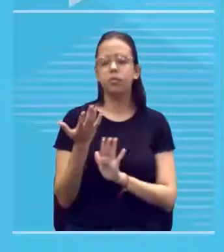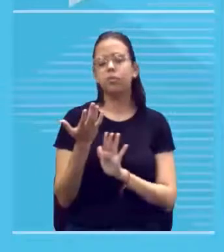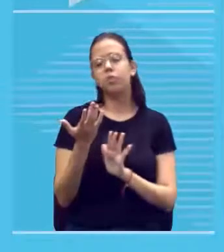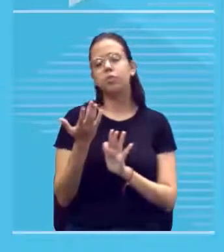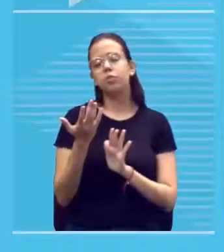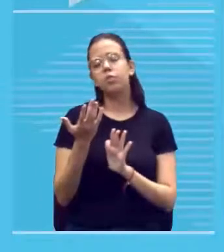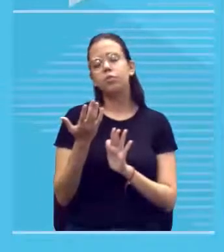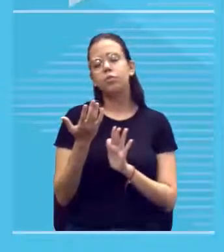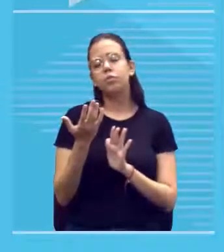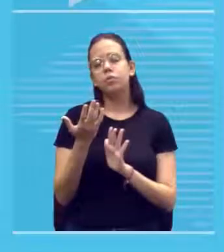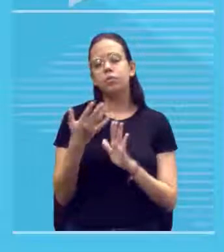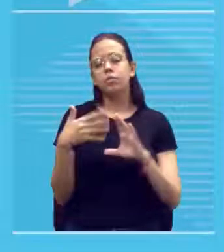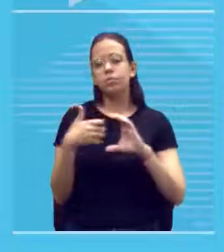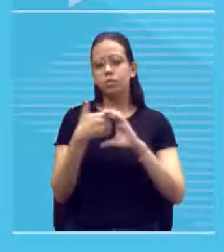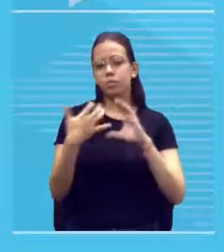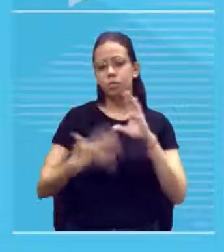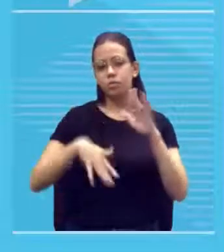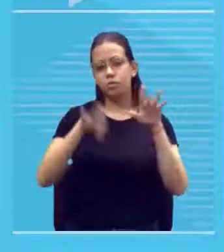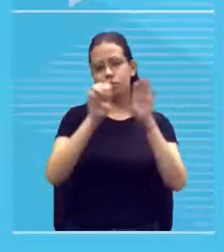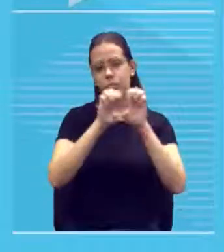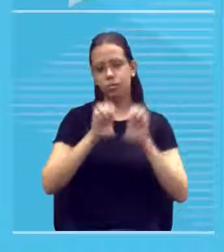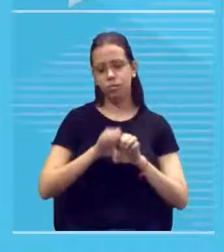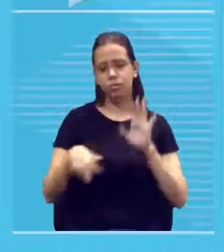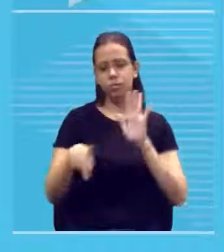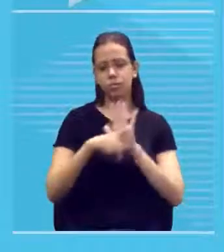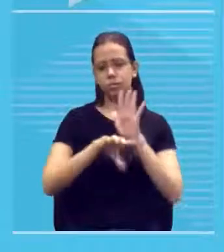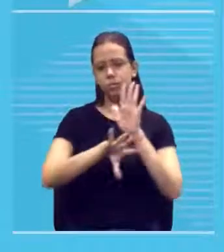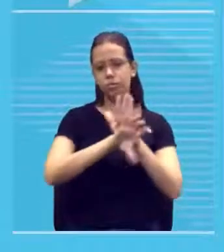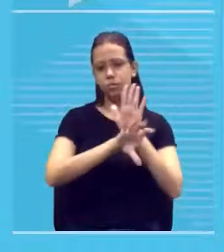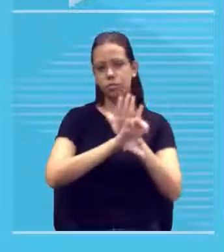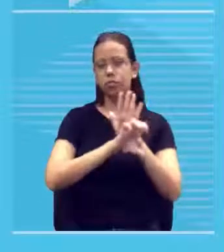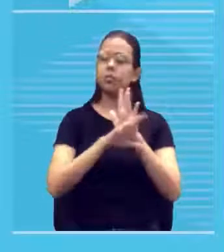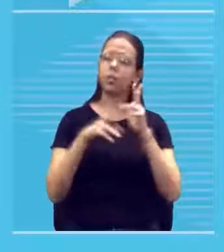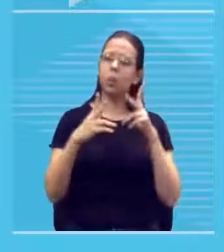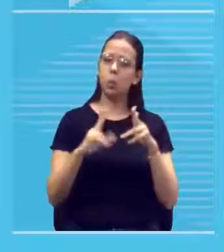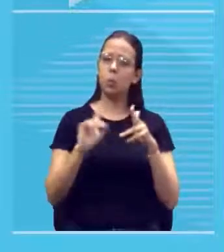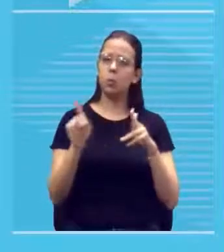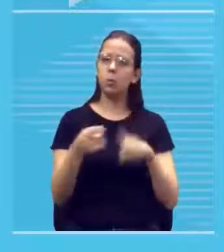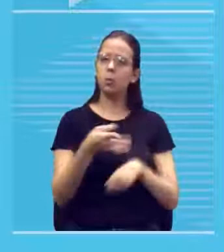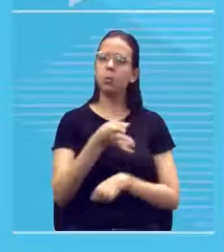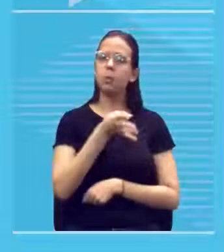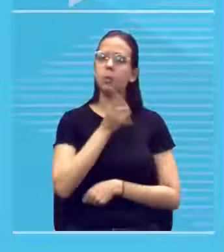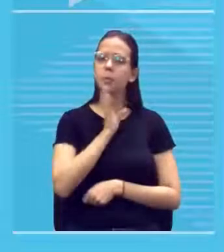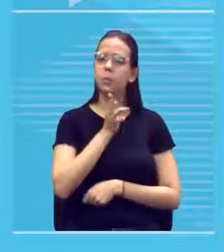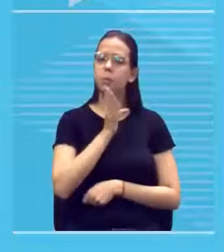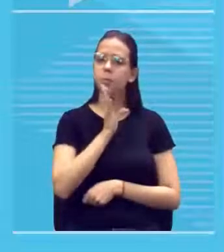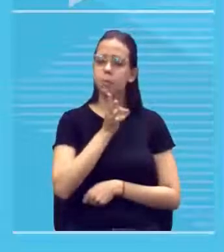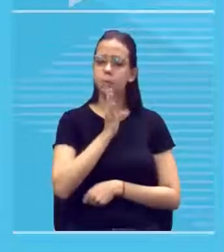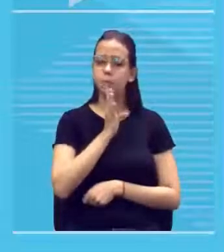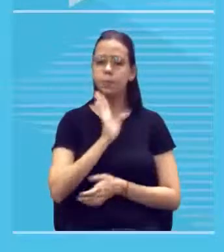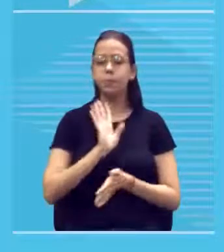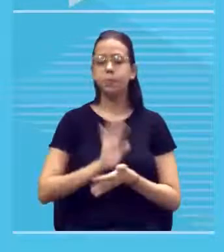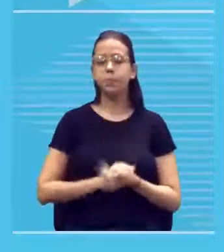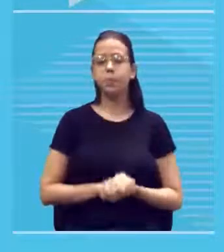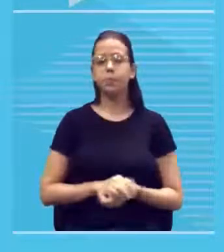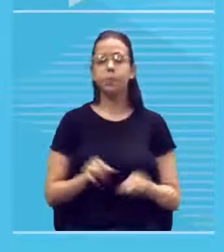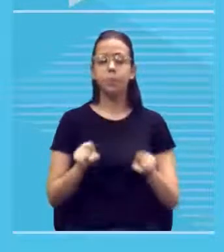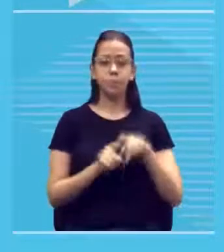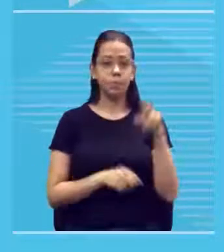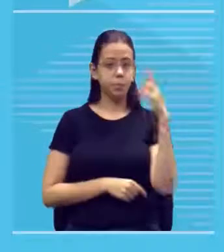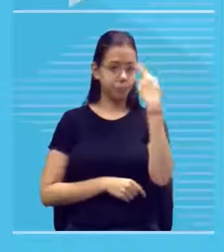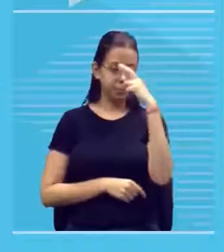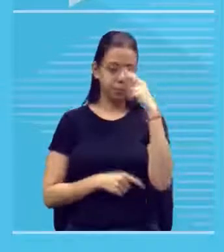moldes da pintura abstracionista como a gente conhece e os russos tiveram a